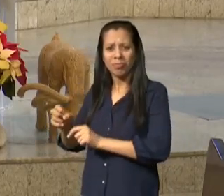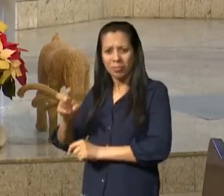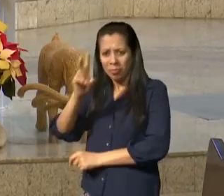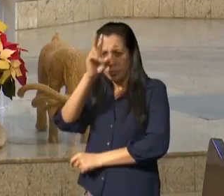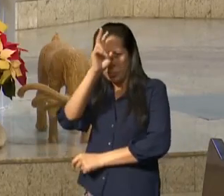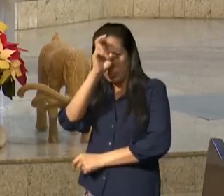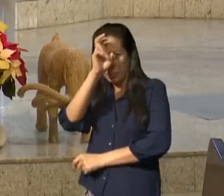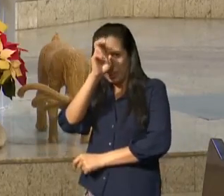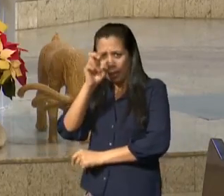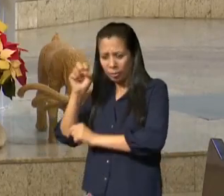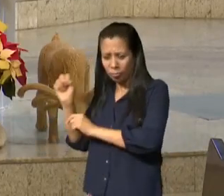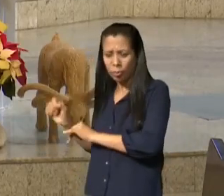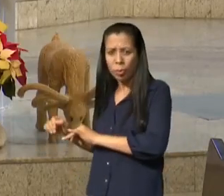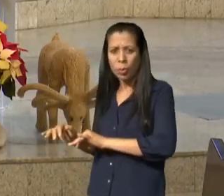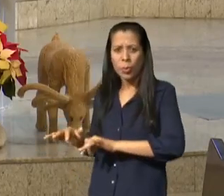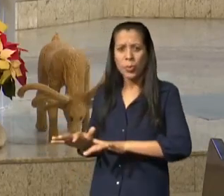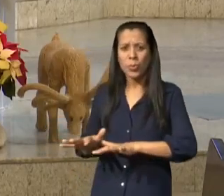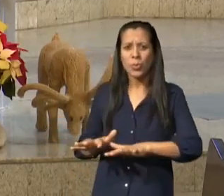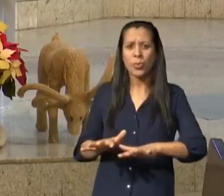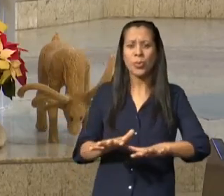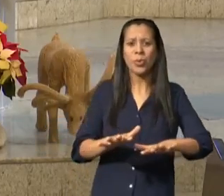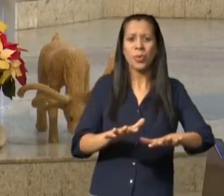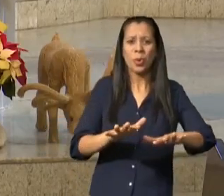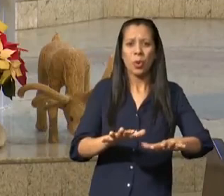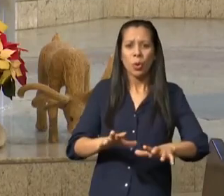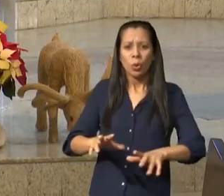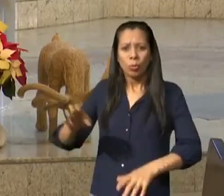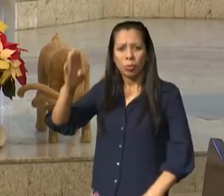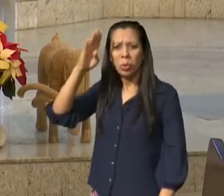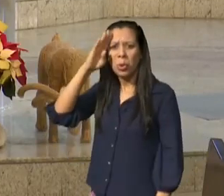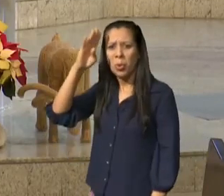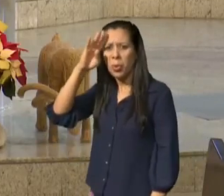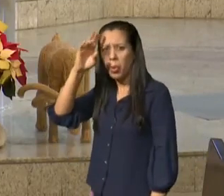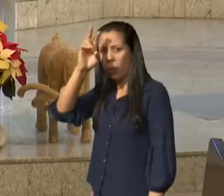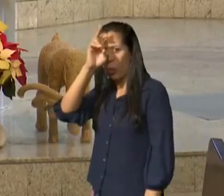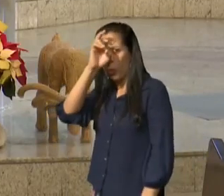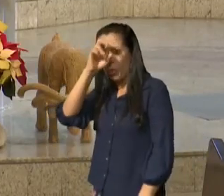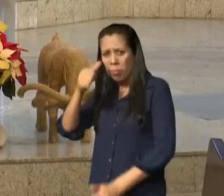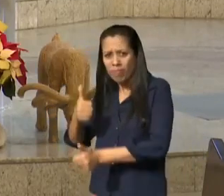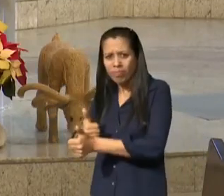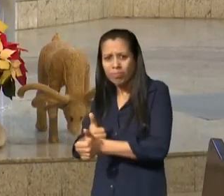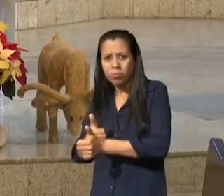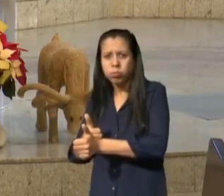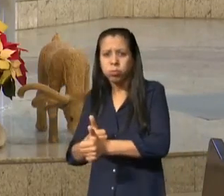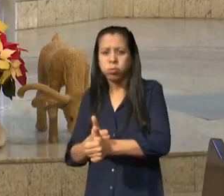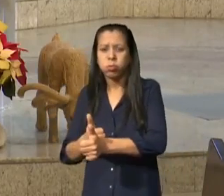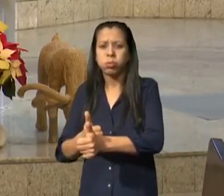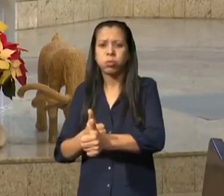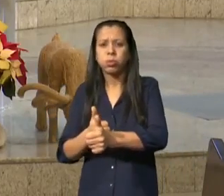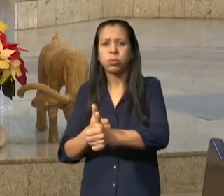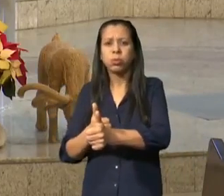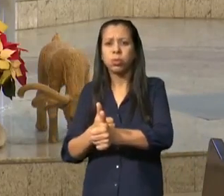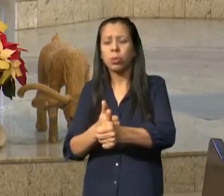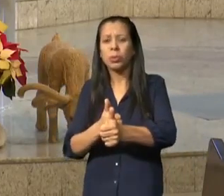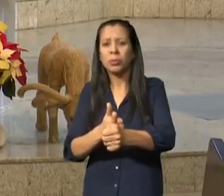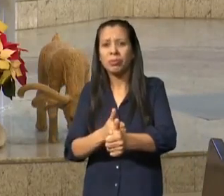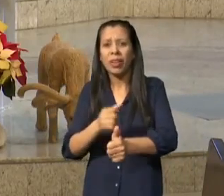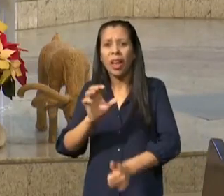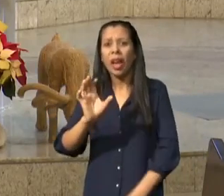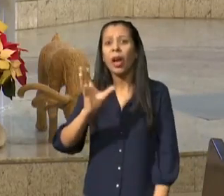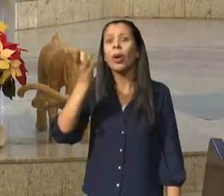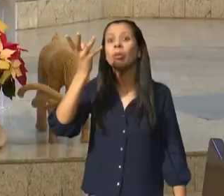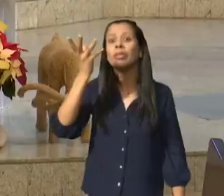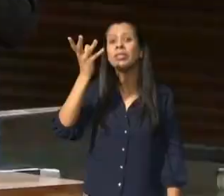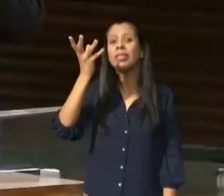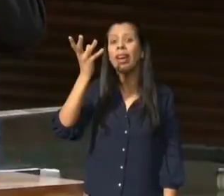exército egípcio começou a seguir o povo de Deus e só não foram alcançados porque Deus